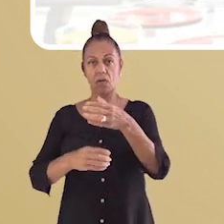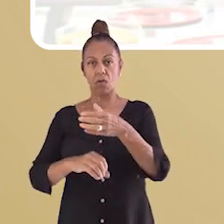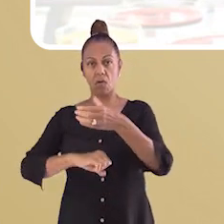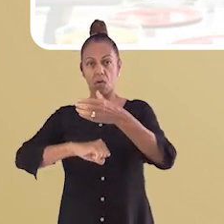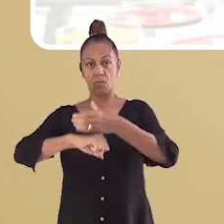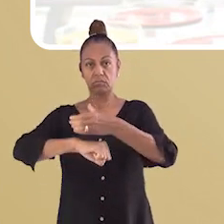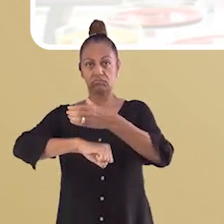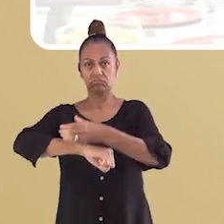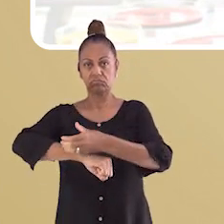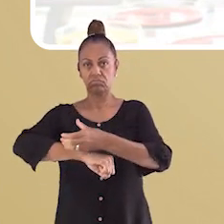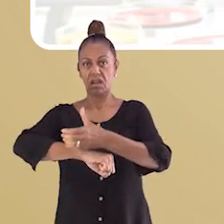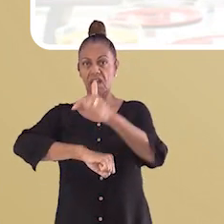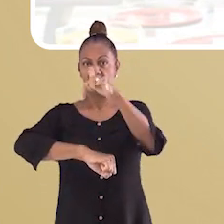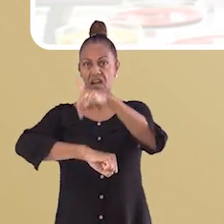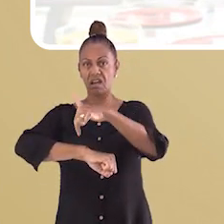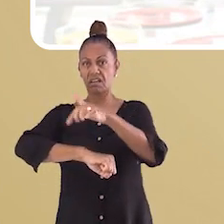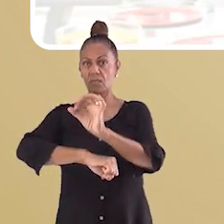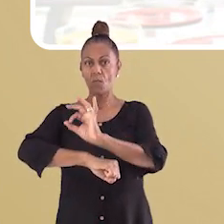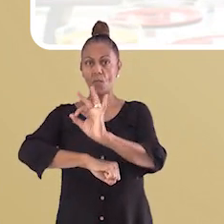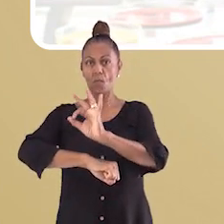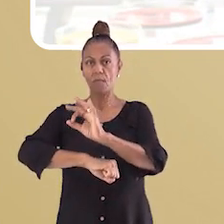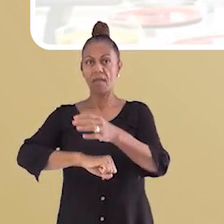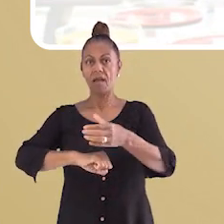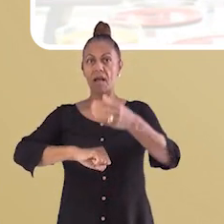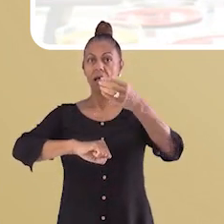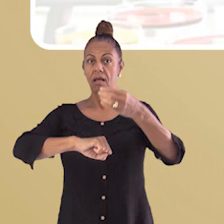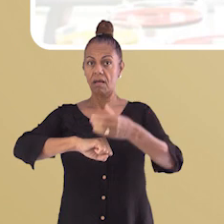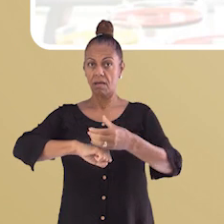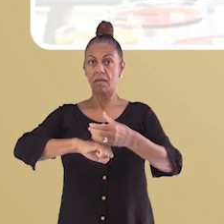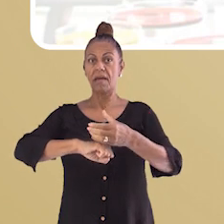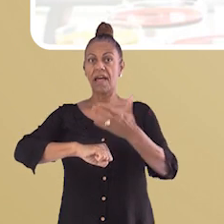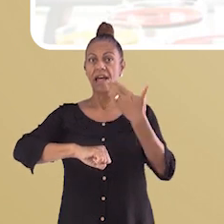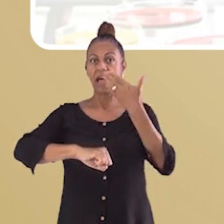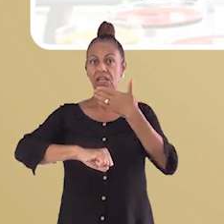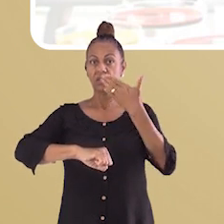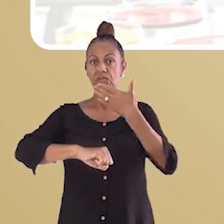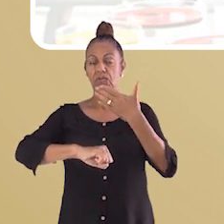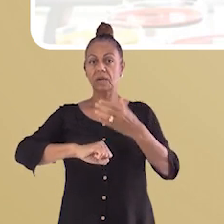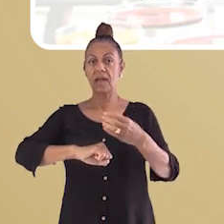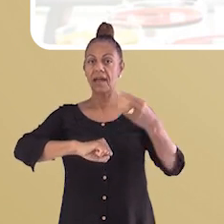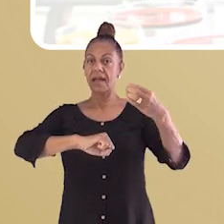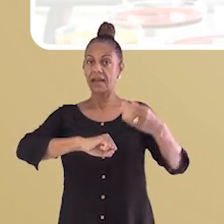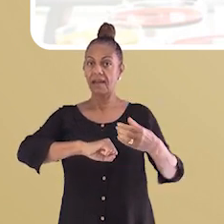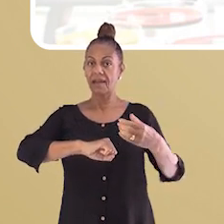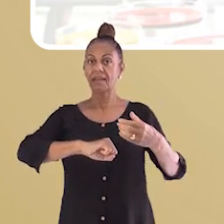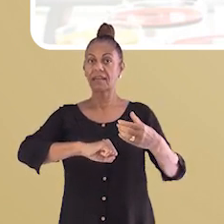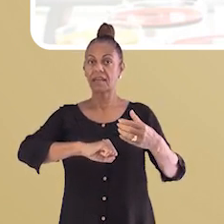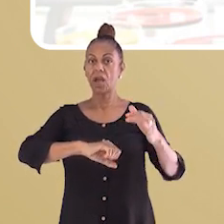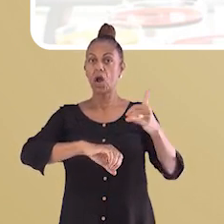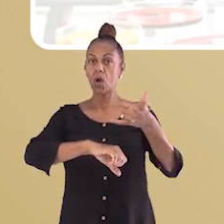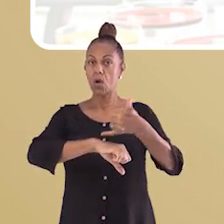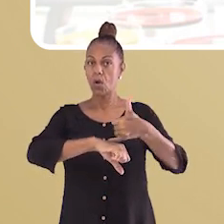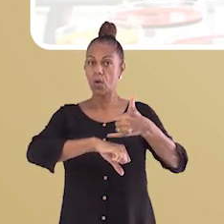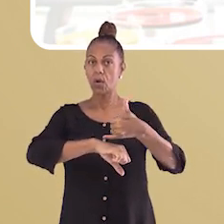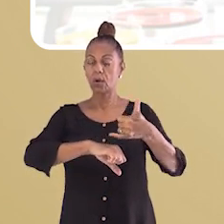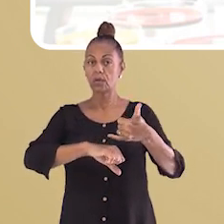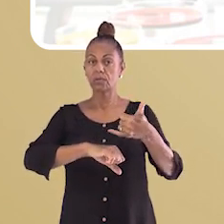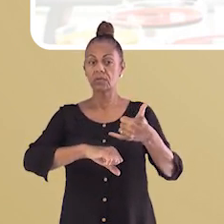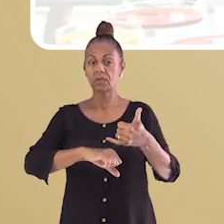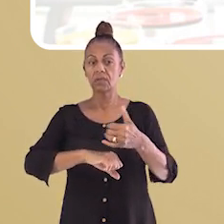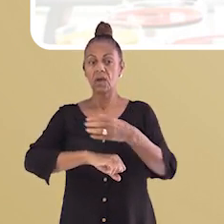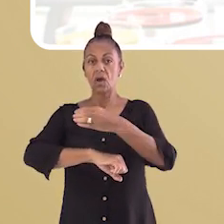'água. No primeiro não adicionamos nada. No segundo adicionamos um pouco de açúcar. E no terceiro vamos adicionar um pouco de óleo.